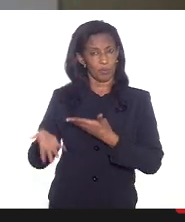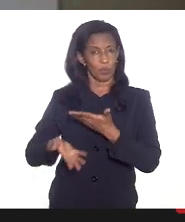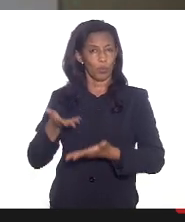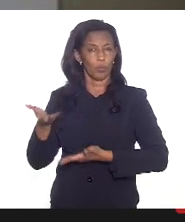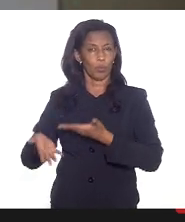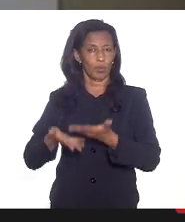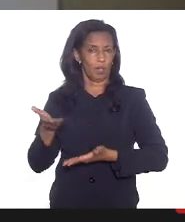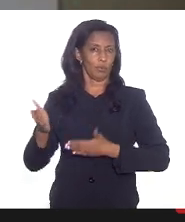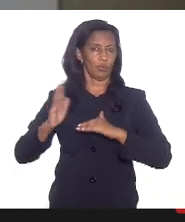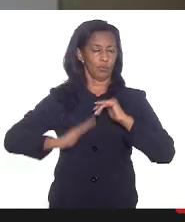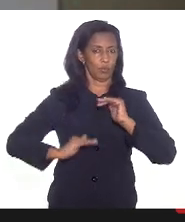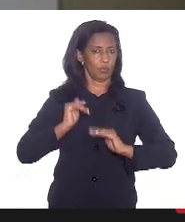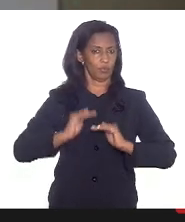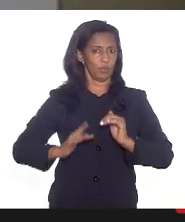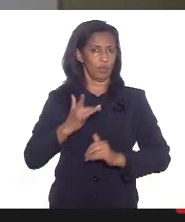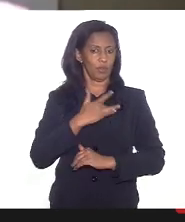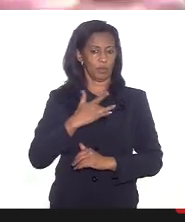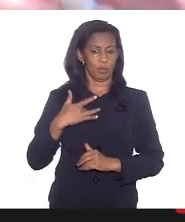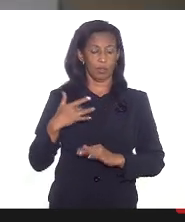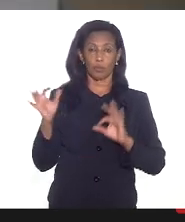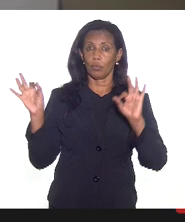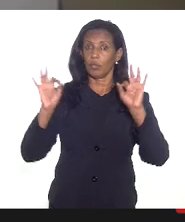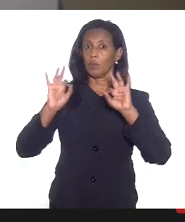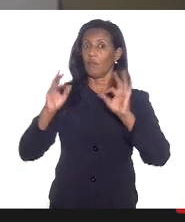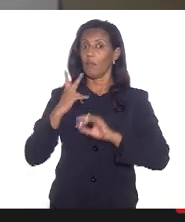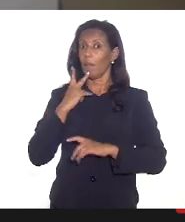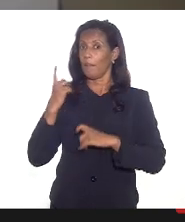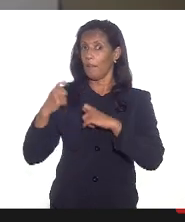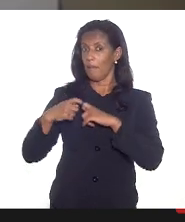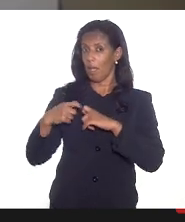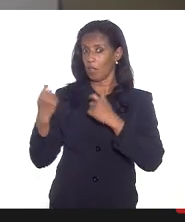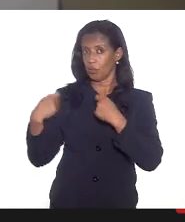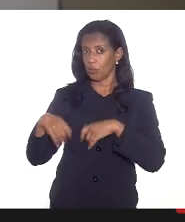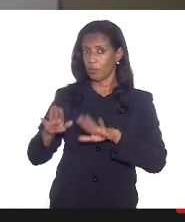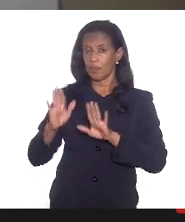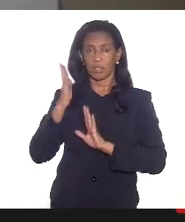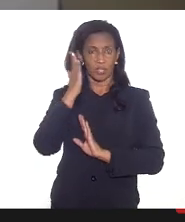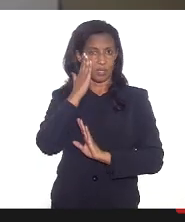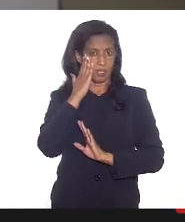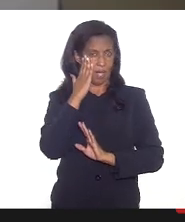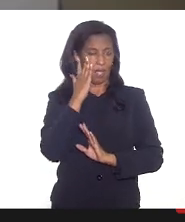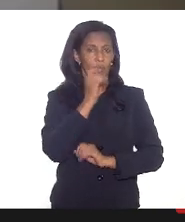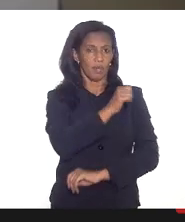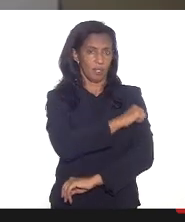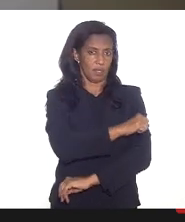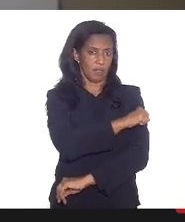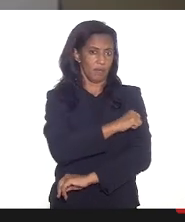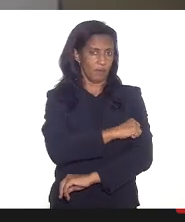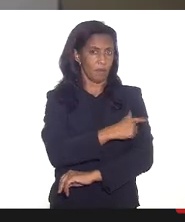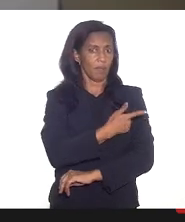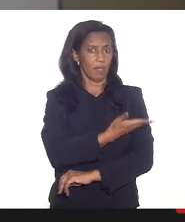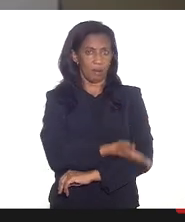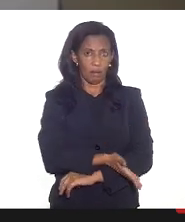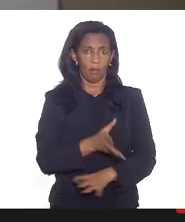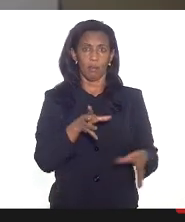de um profissional de saúde ninguém está dizendo que precisa ser o médico a gente sabe que as enfermeiras são